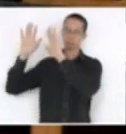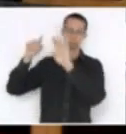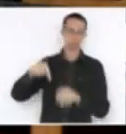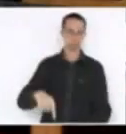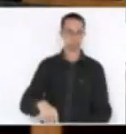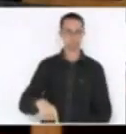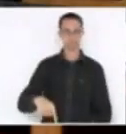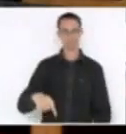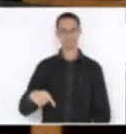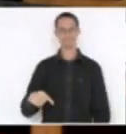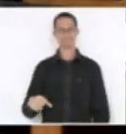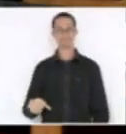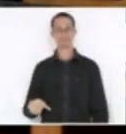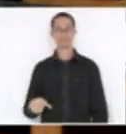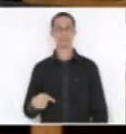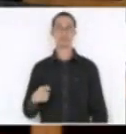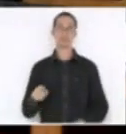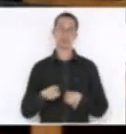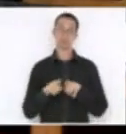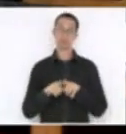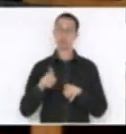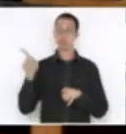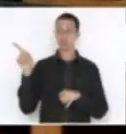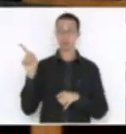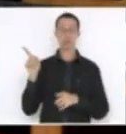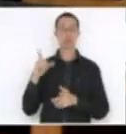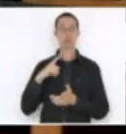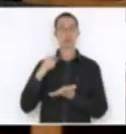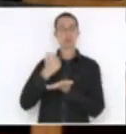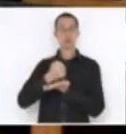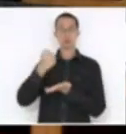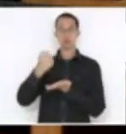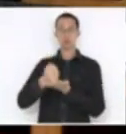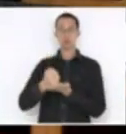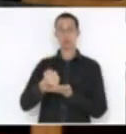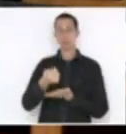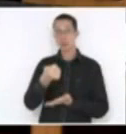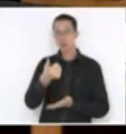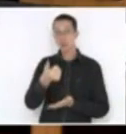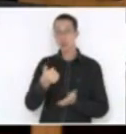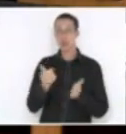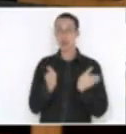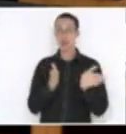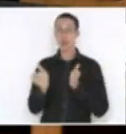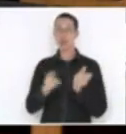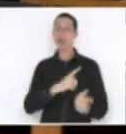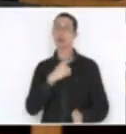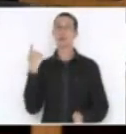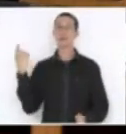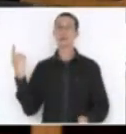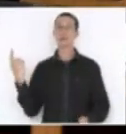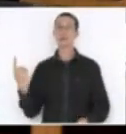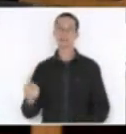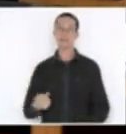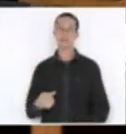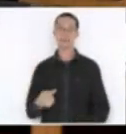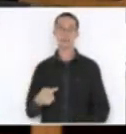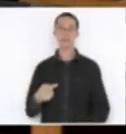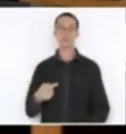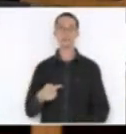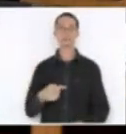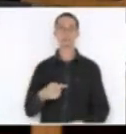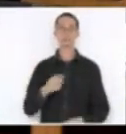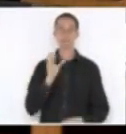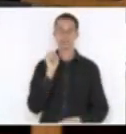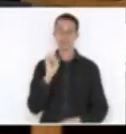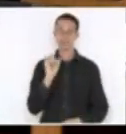que está vencendo e, se demorar essa tramitação, prova, vai lá, o governo passa algum tempo